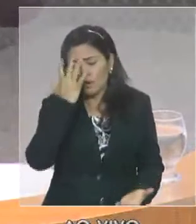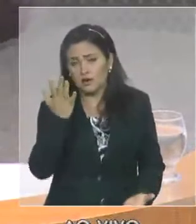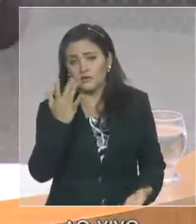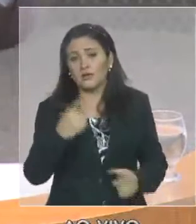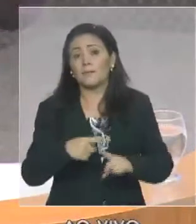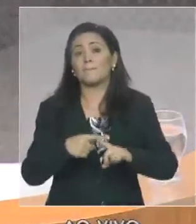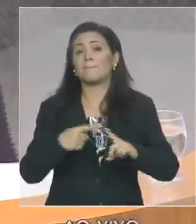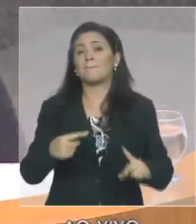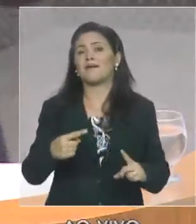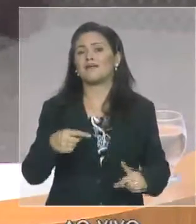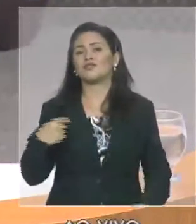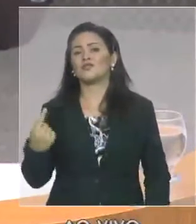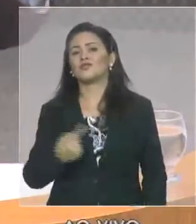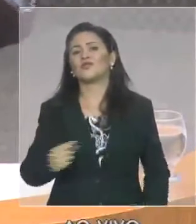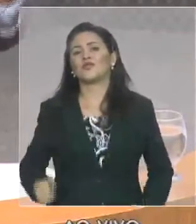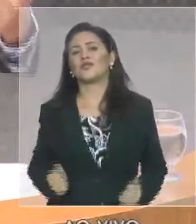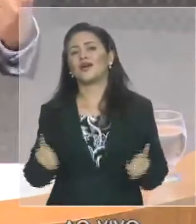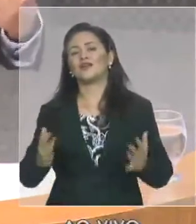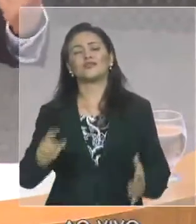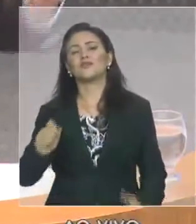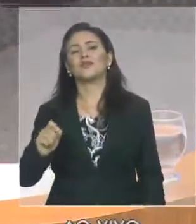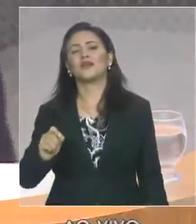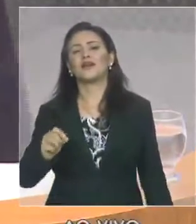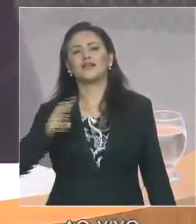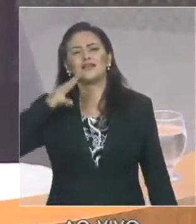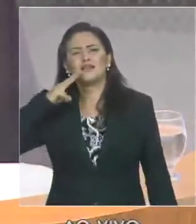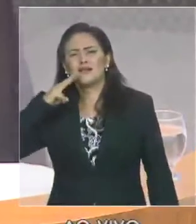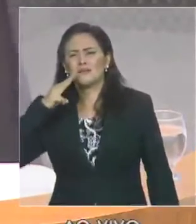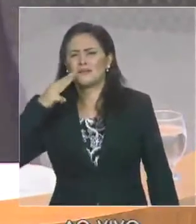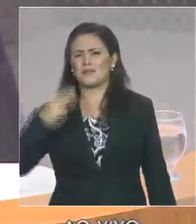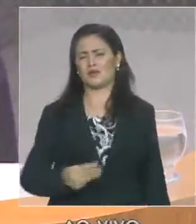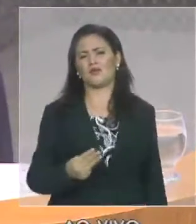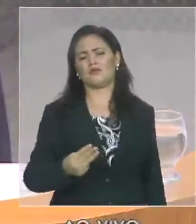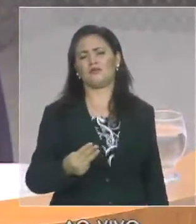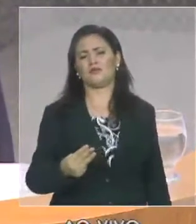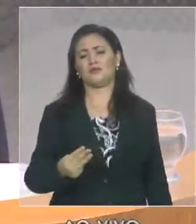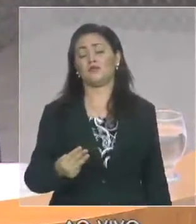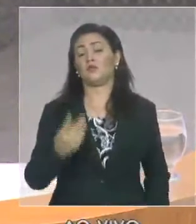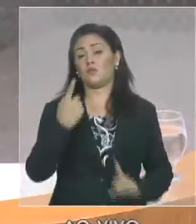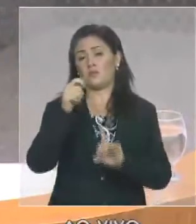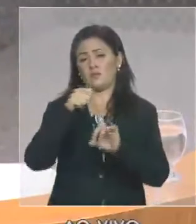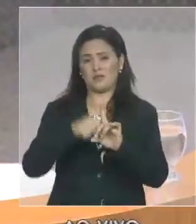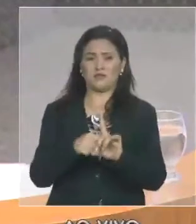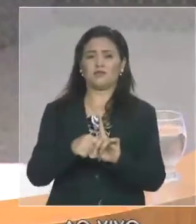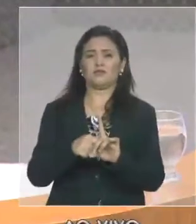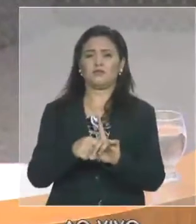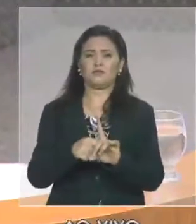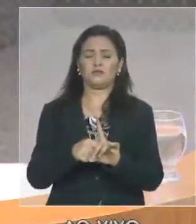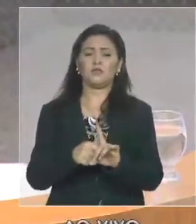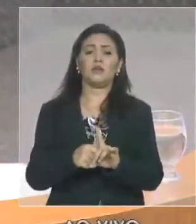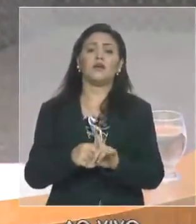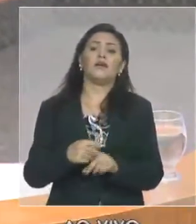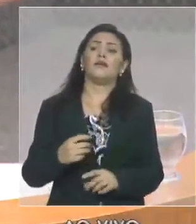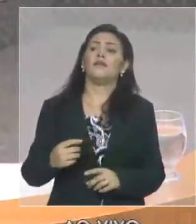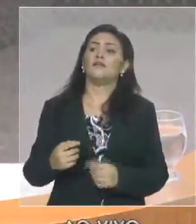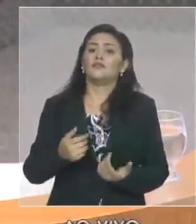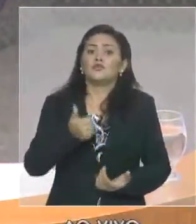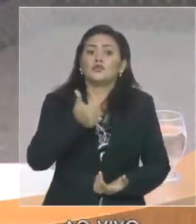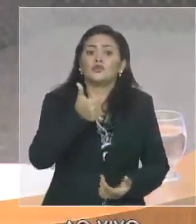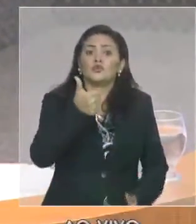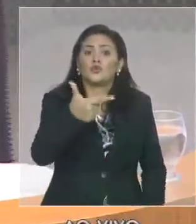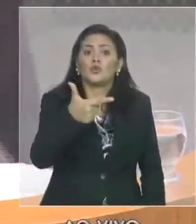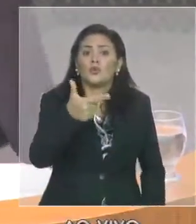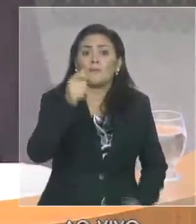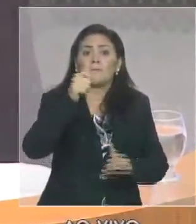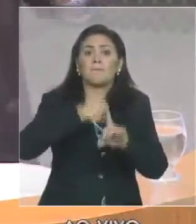milhões e meio por mês com o hospital. Se nós multiplicamos isso por 12, significa dizer, deputado Braide, que nós